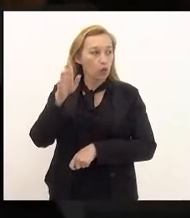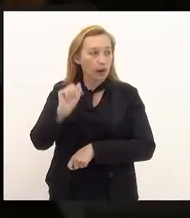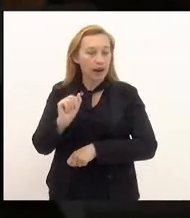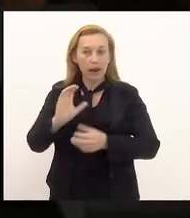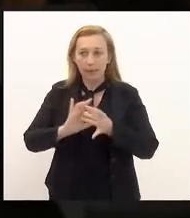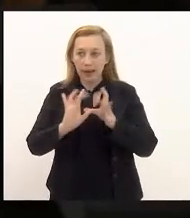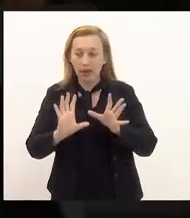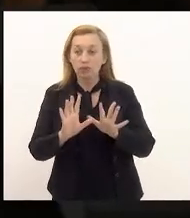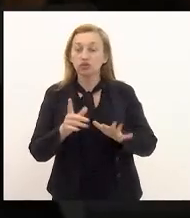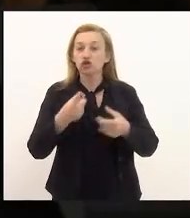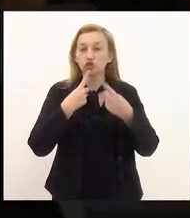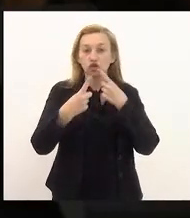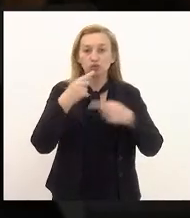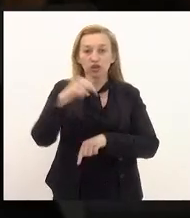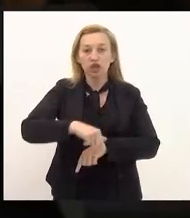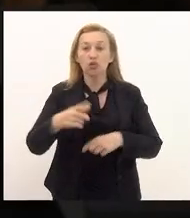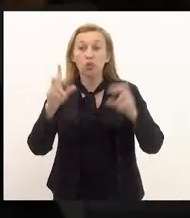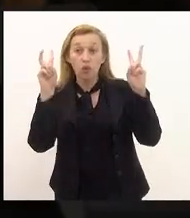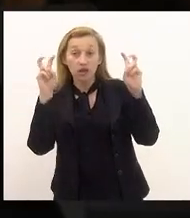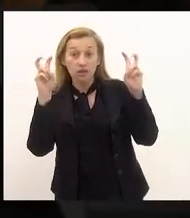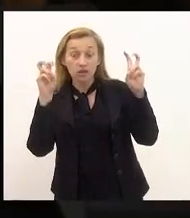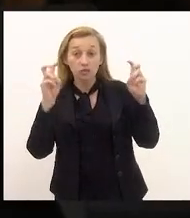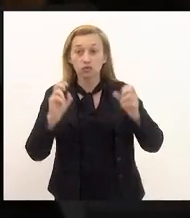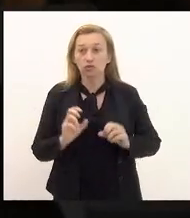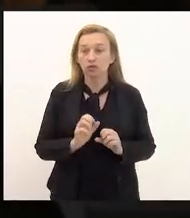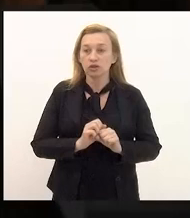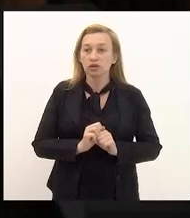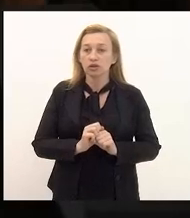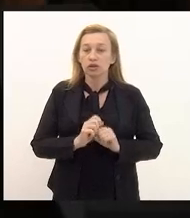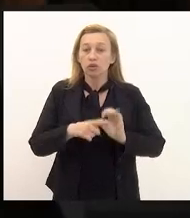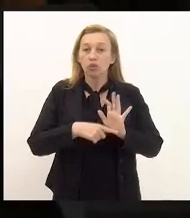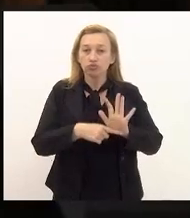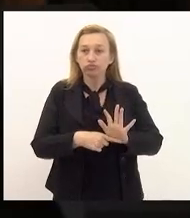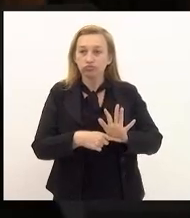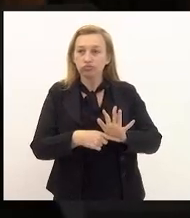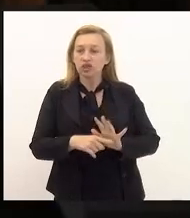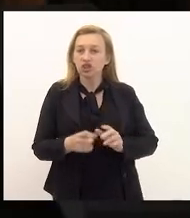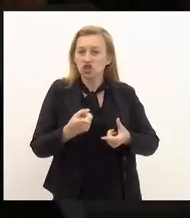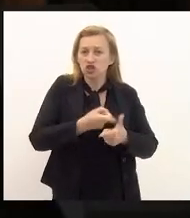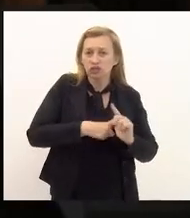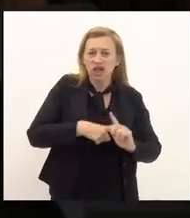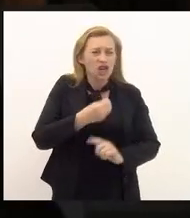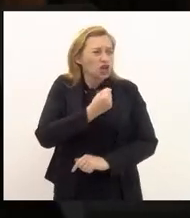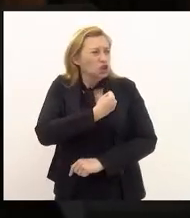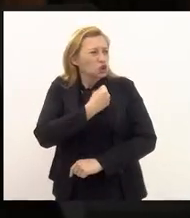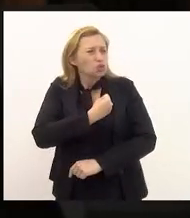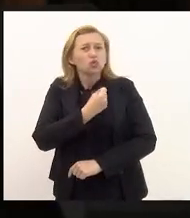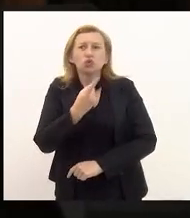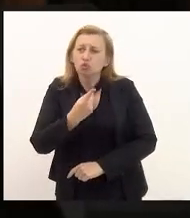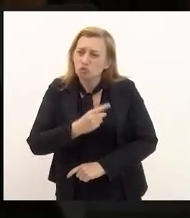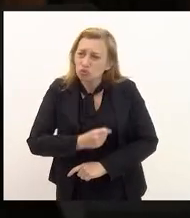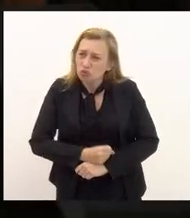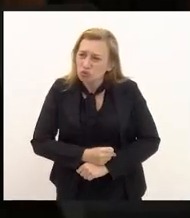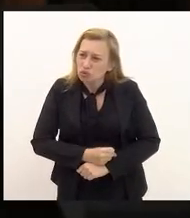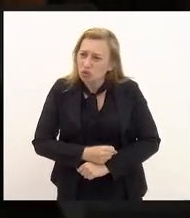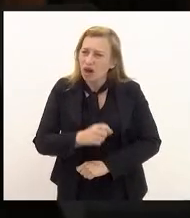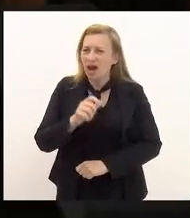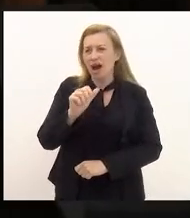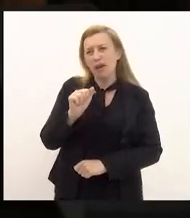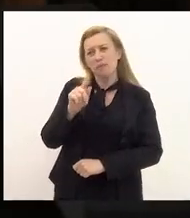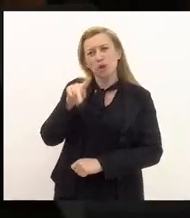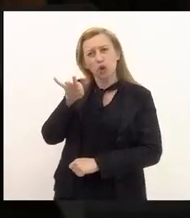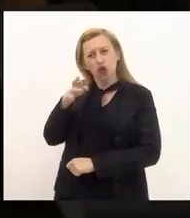aqui sobre a questão da composição dessa dívida estes números são números apriorísticos